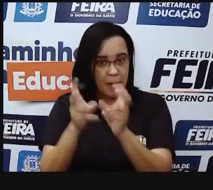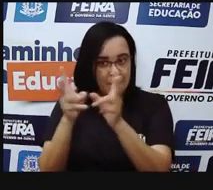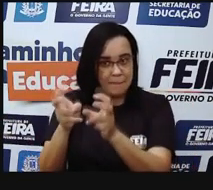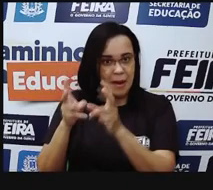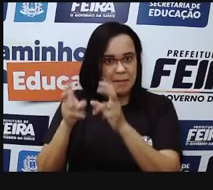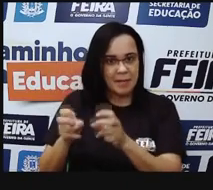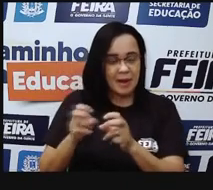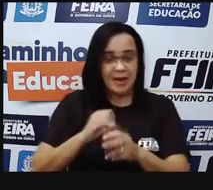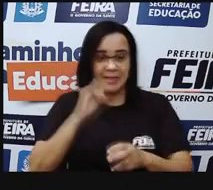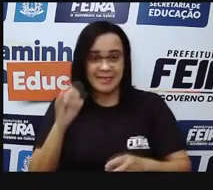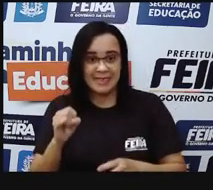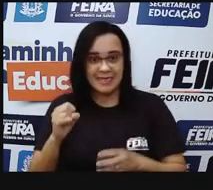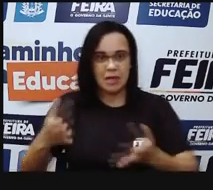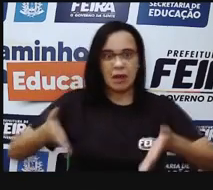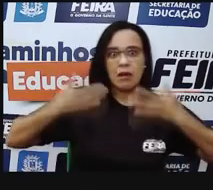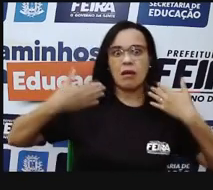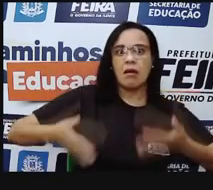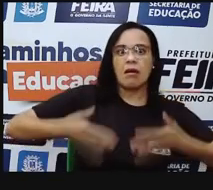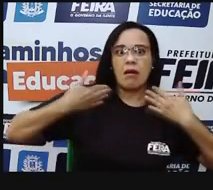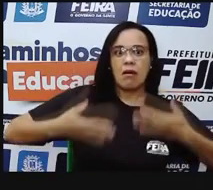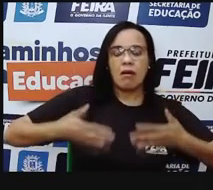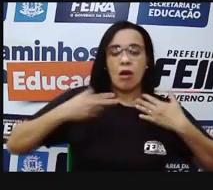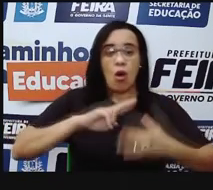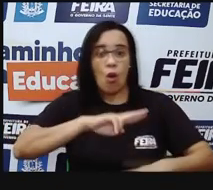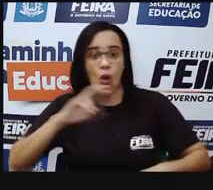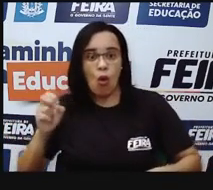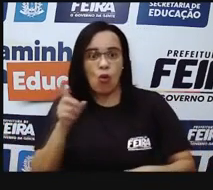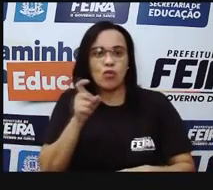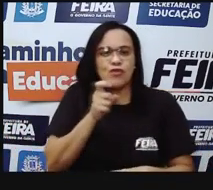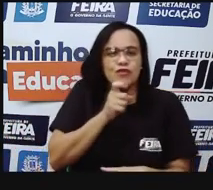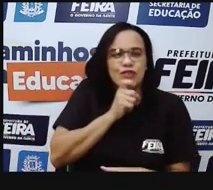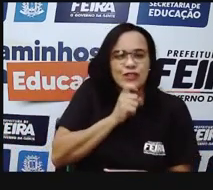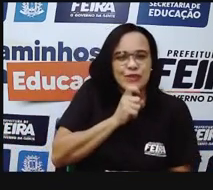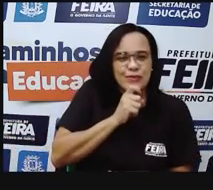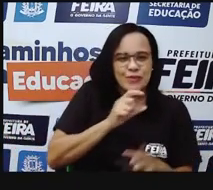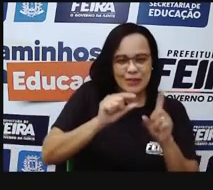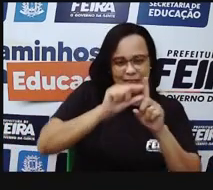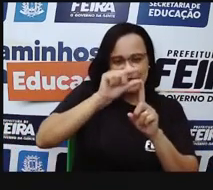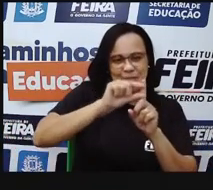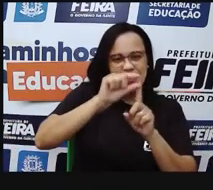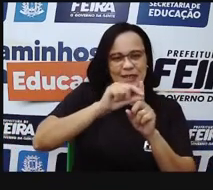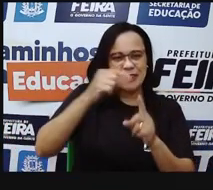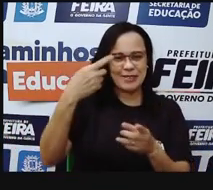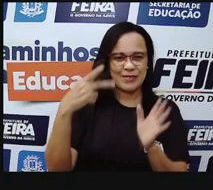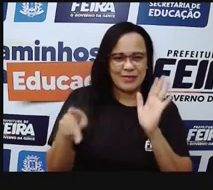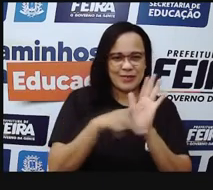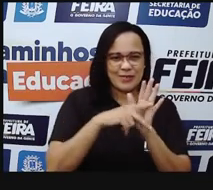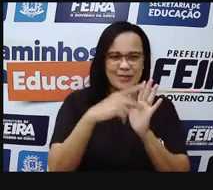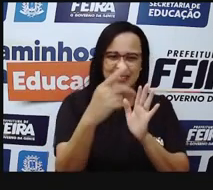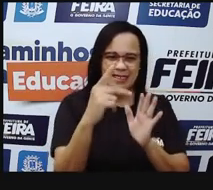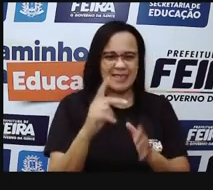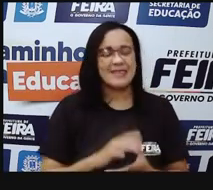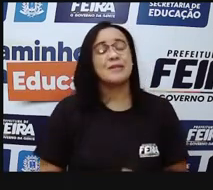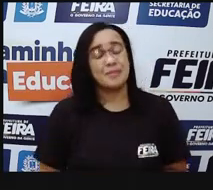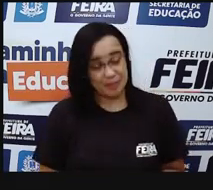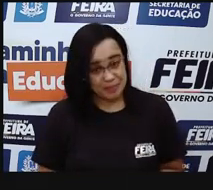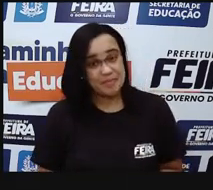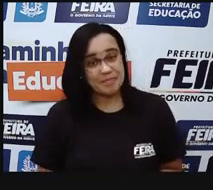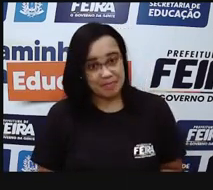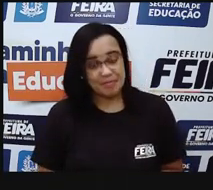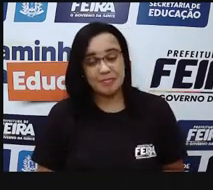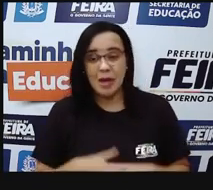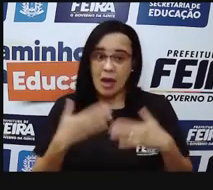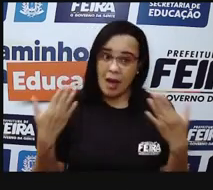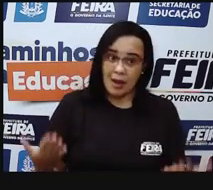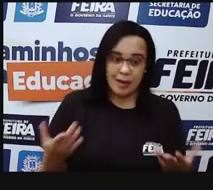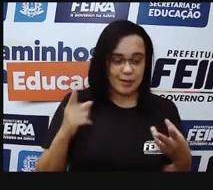calor, que a gente precisa diminuir essa temperatura do nosso corpo. E agora, a gente vai pra um outro